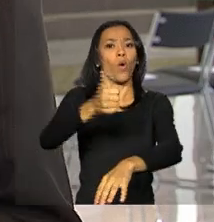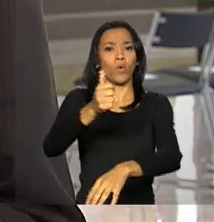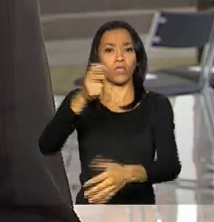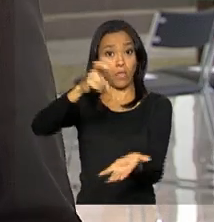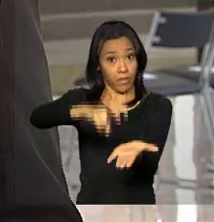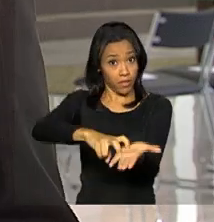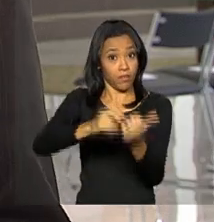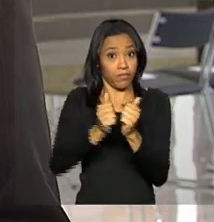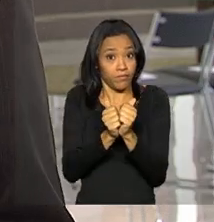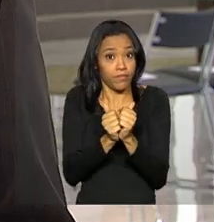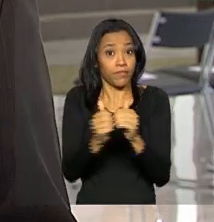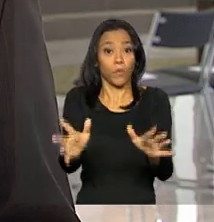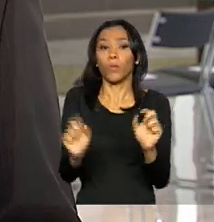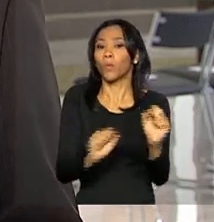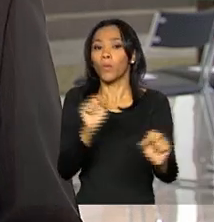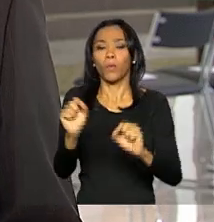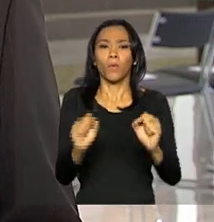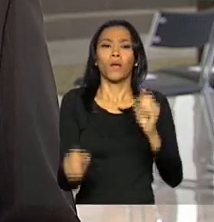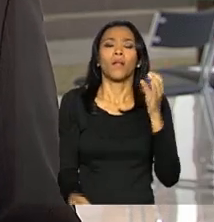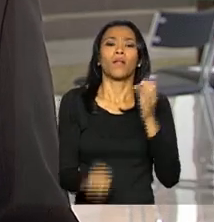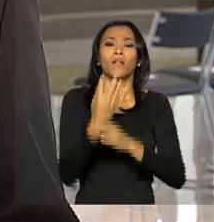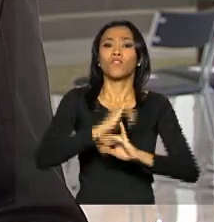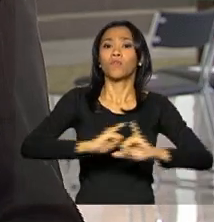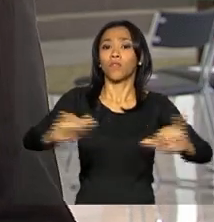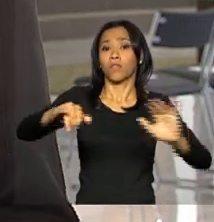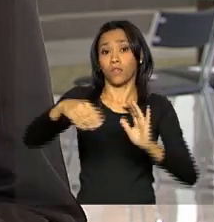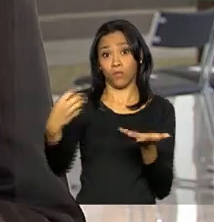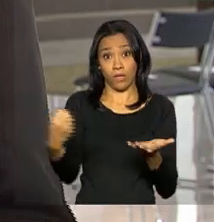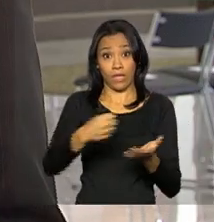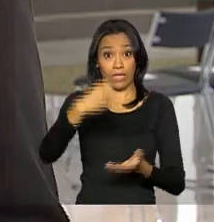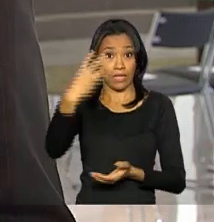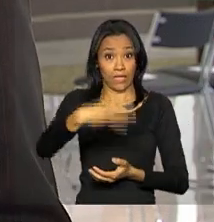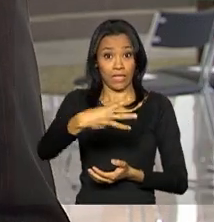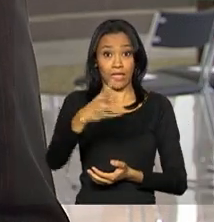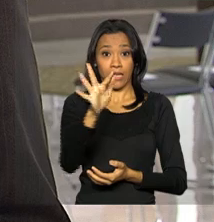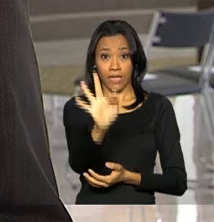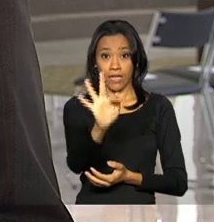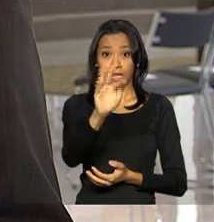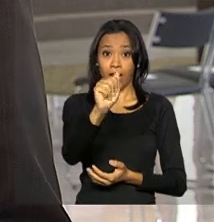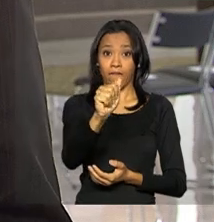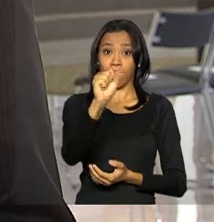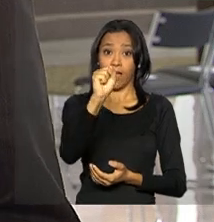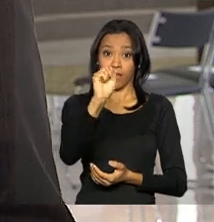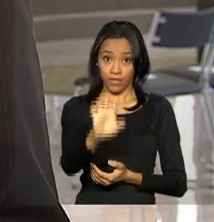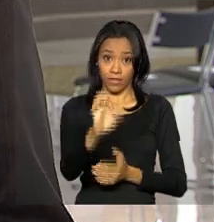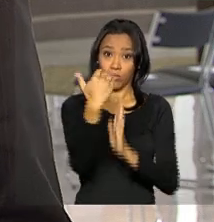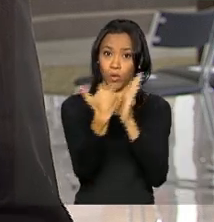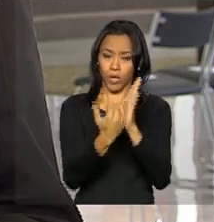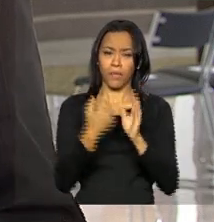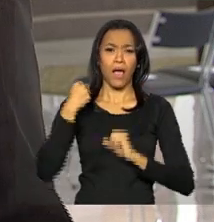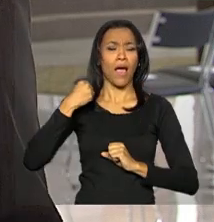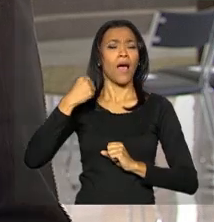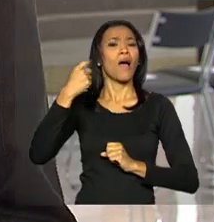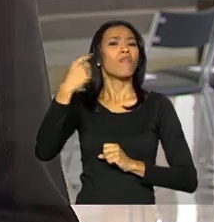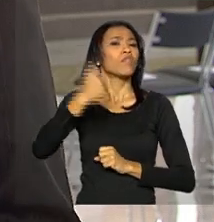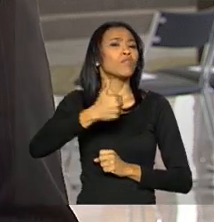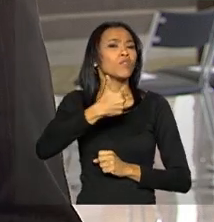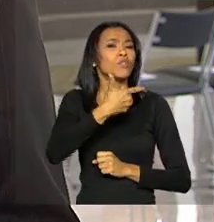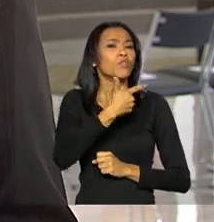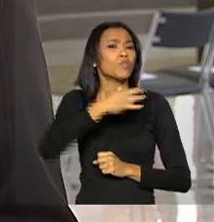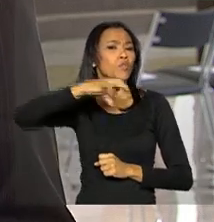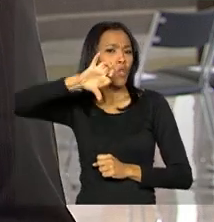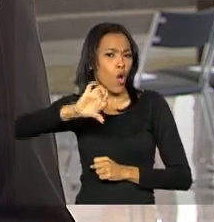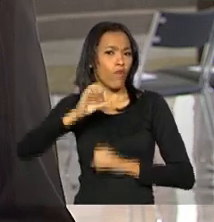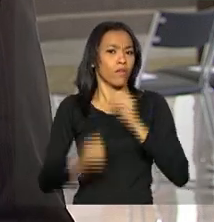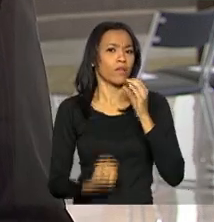manhã para o lançamento da terceira fase do programa Minha Casa Minha Vida. A primeira fase do programa foi lançada em 2009 para